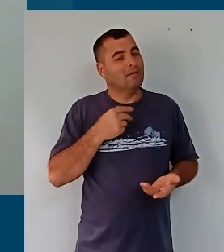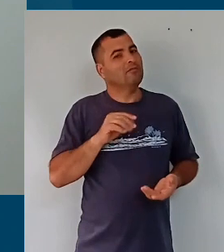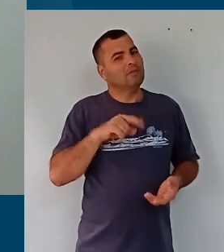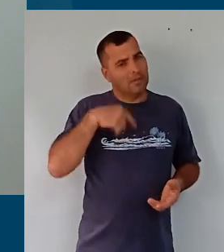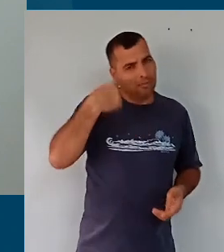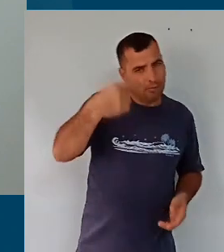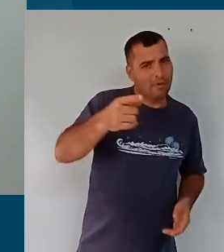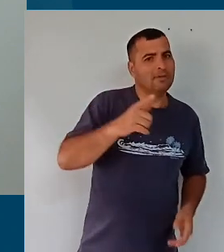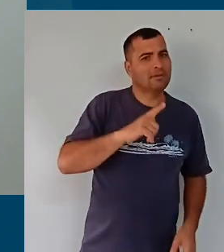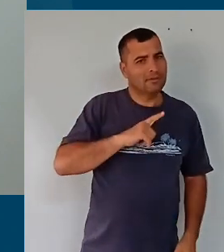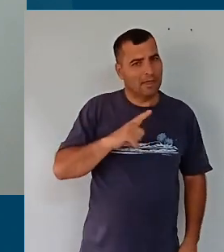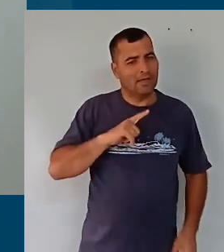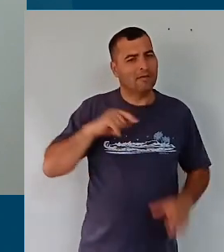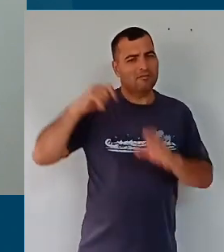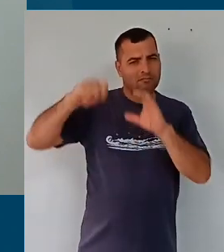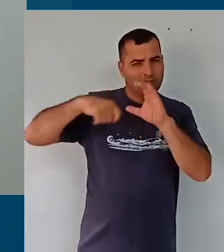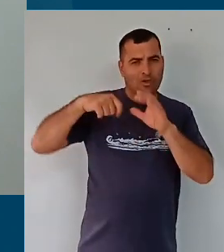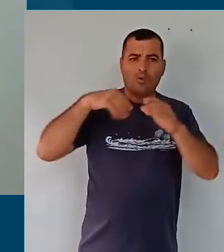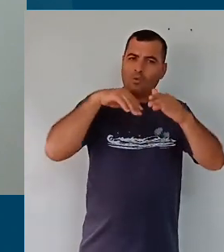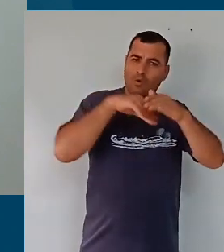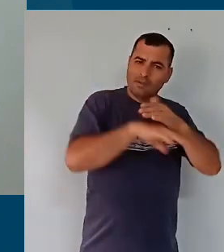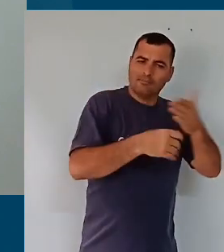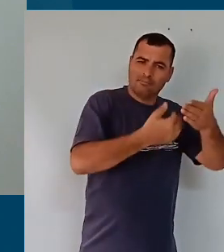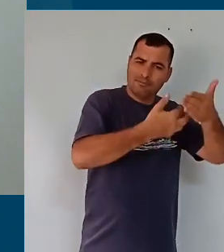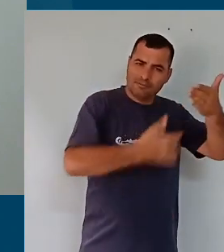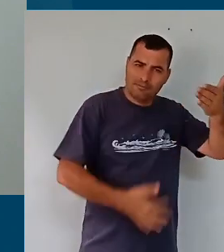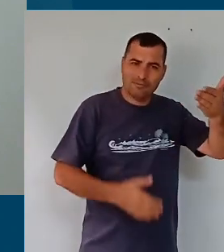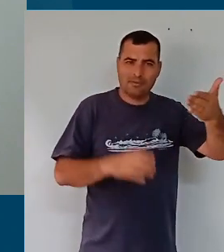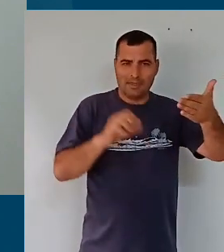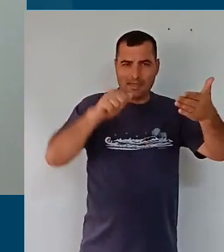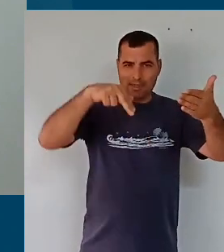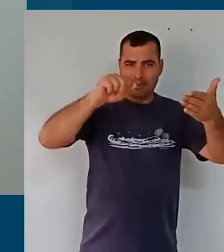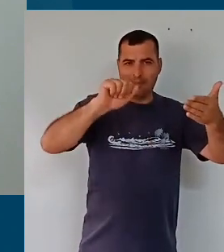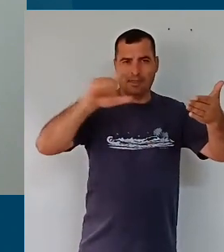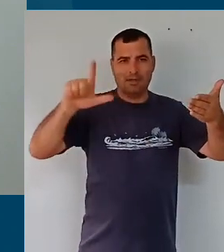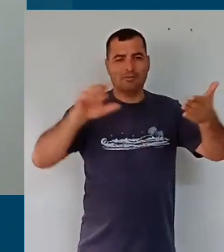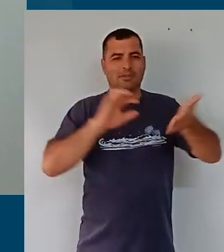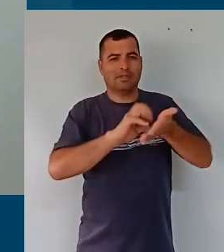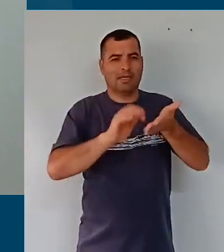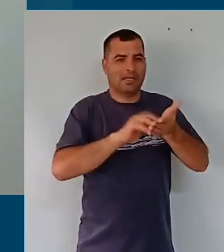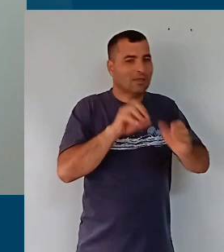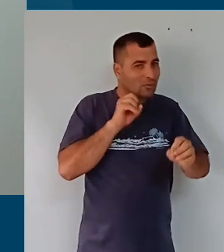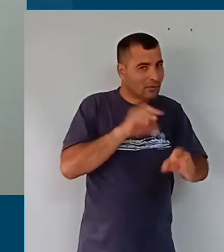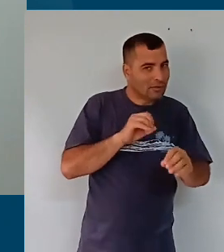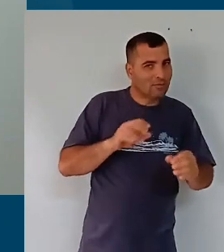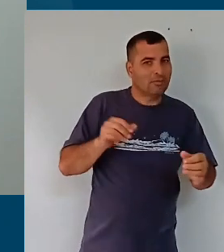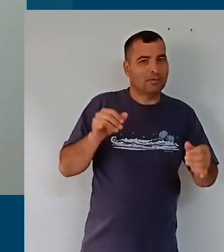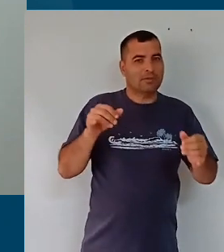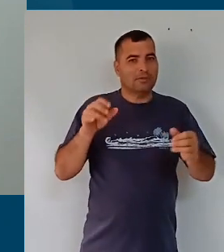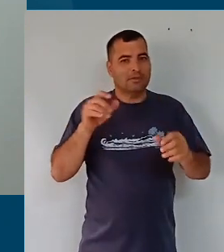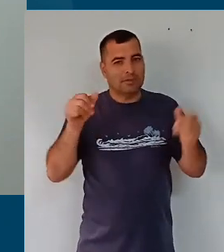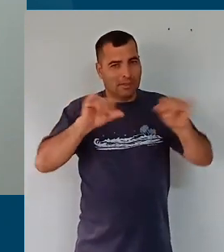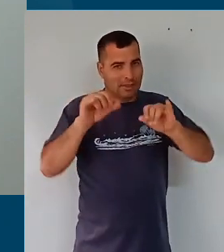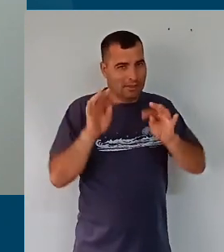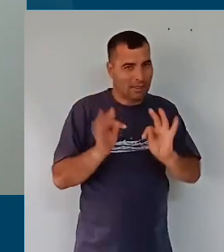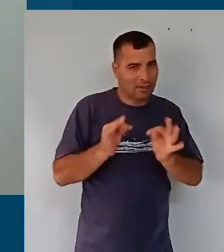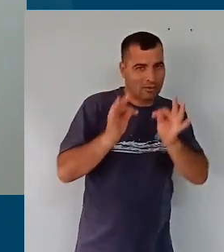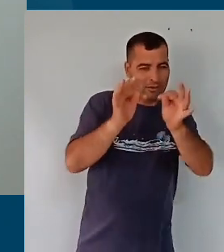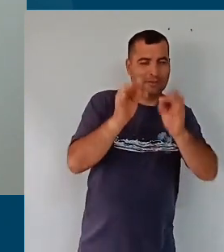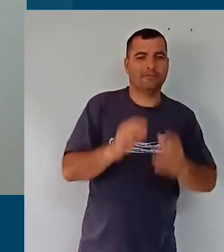apresentações, os vídeos, eles sempre ficam disponíveis aqui no canal da Secretaria de Educação, Ciência e Tecnologia.